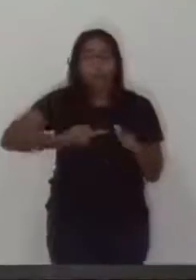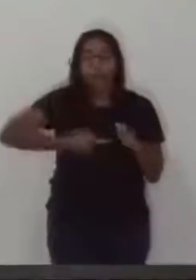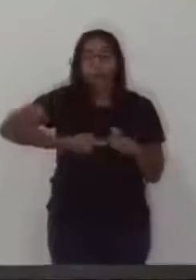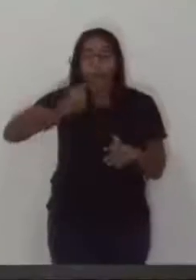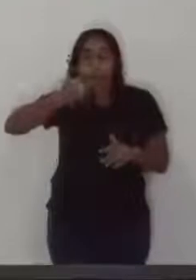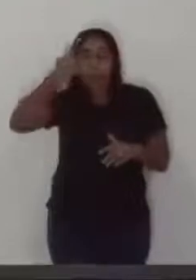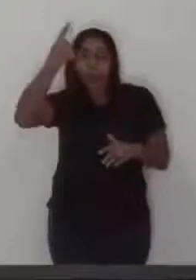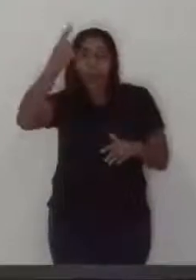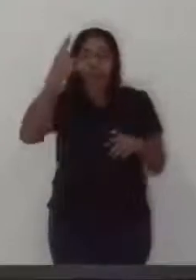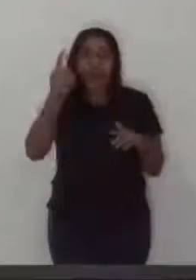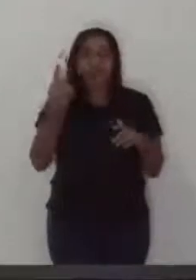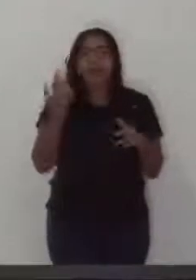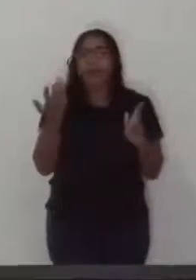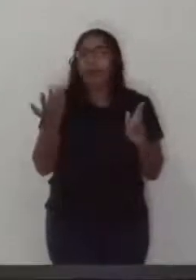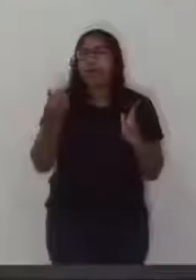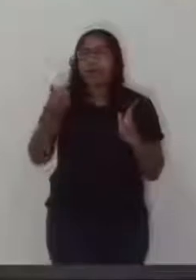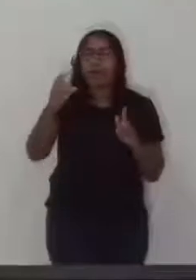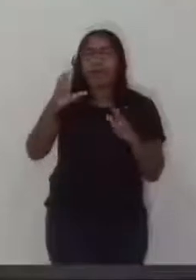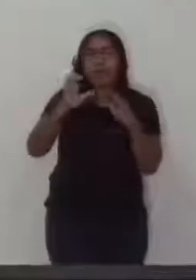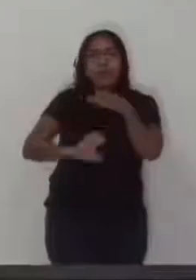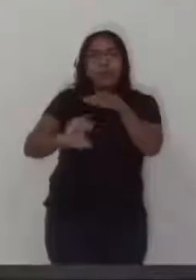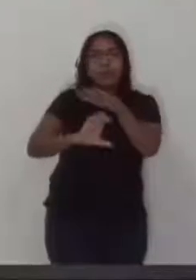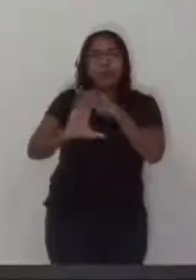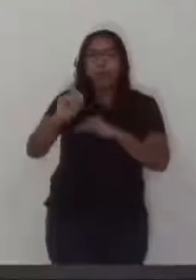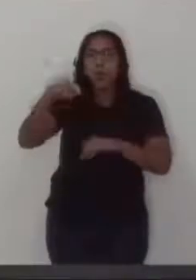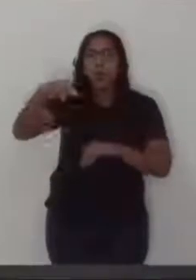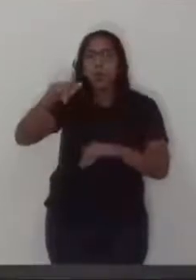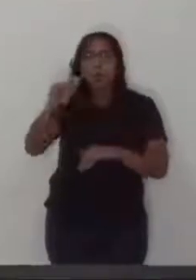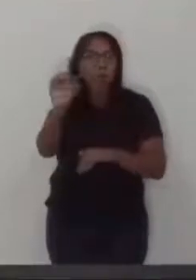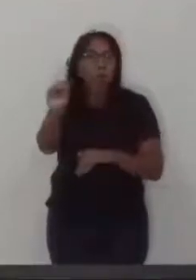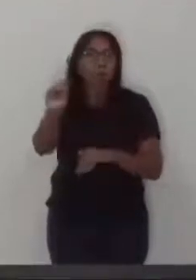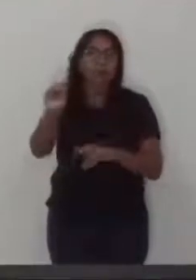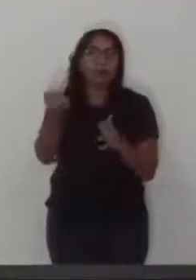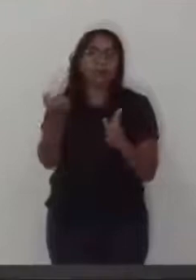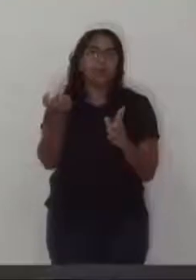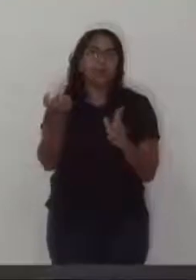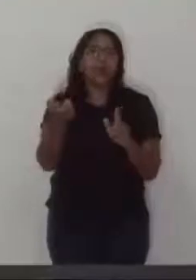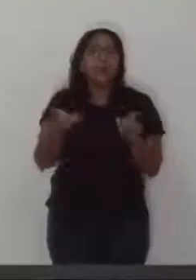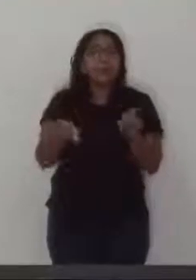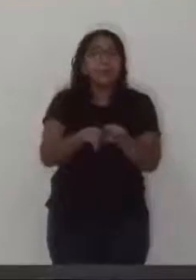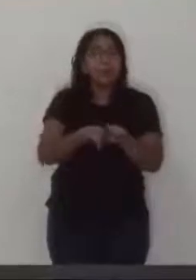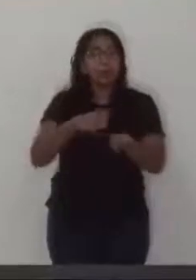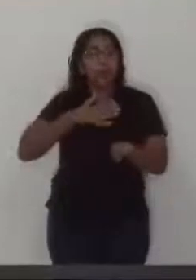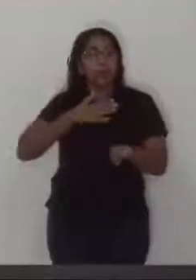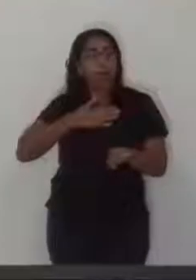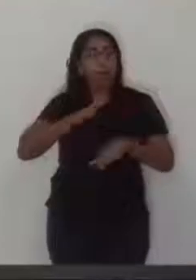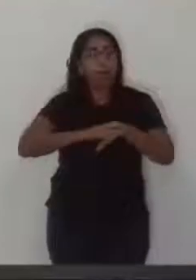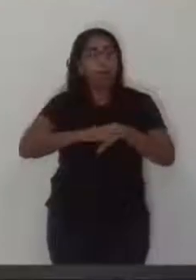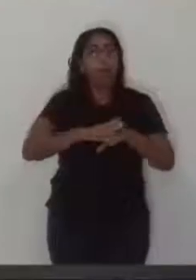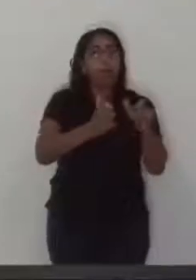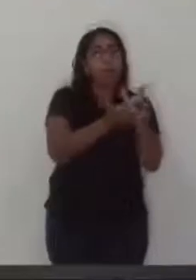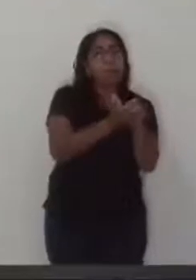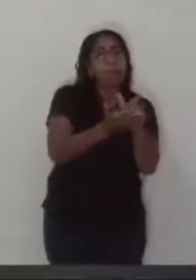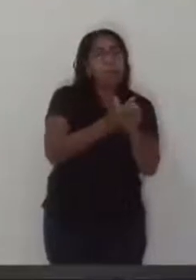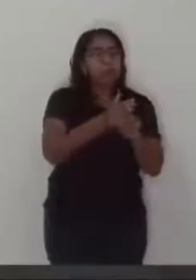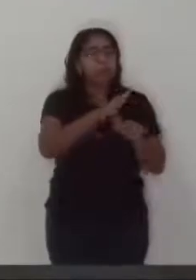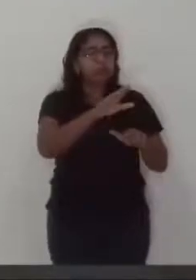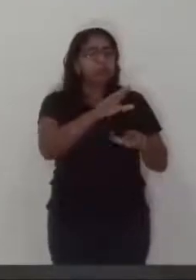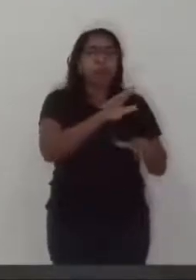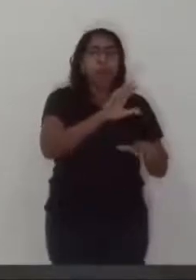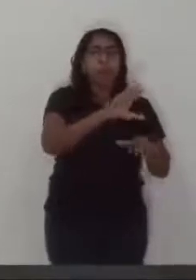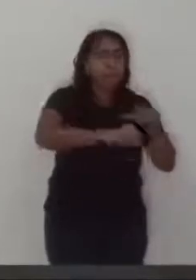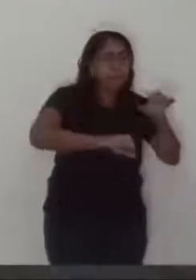a questão da Congas, eu por ser o vereador que levantou toda a papelada e protocolei junto ao